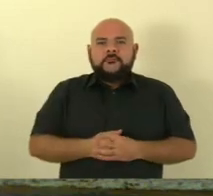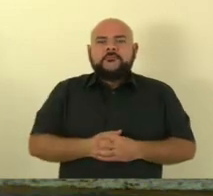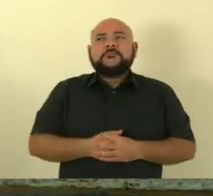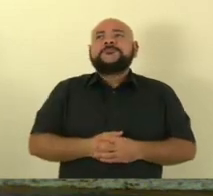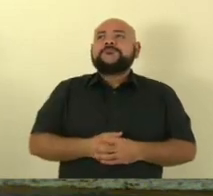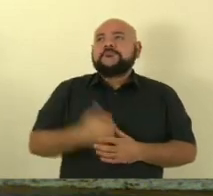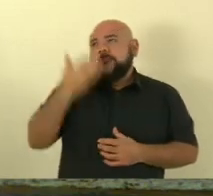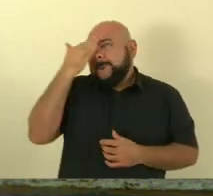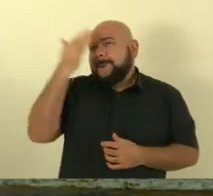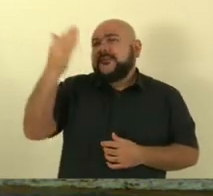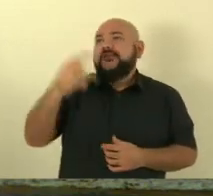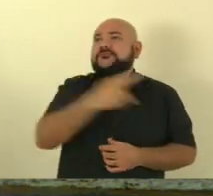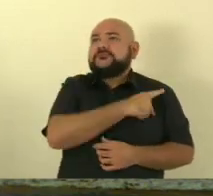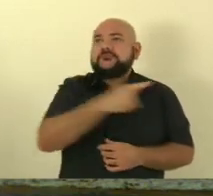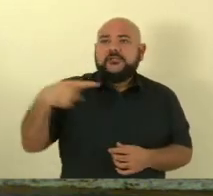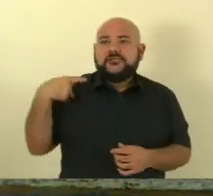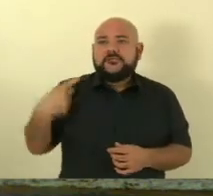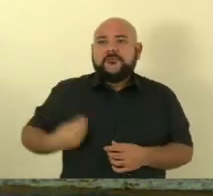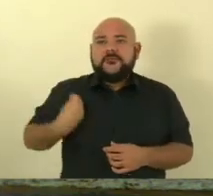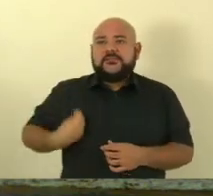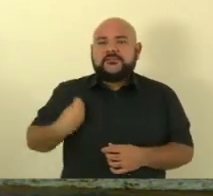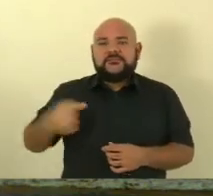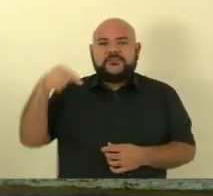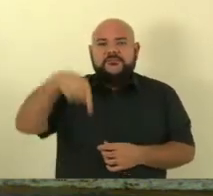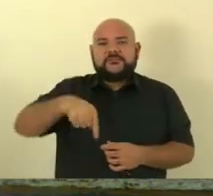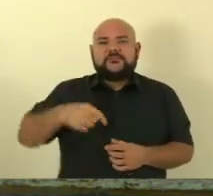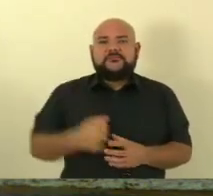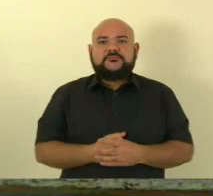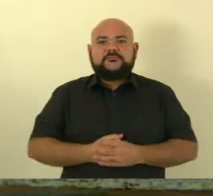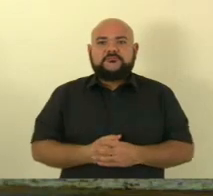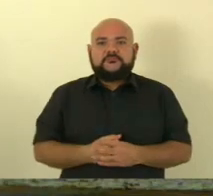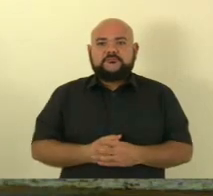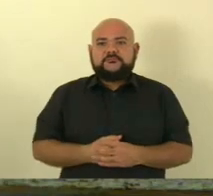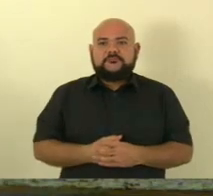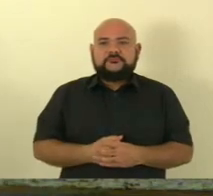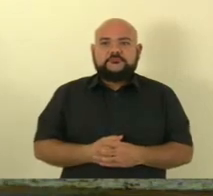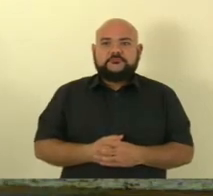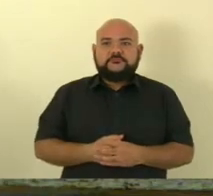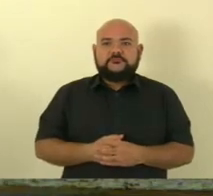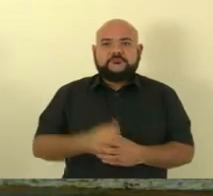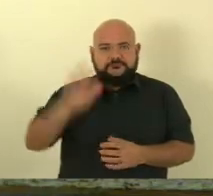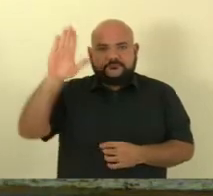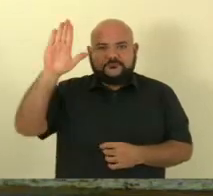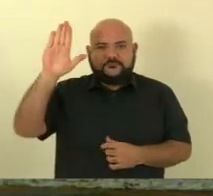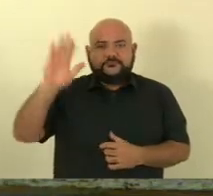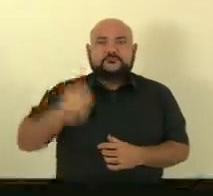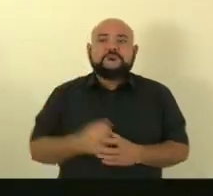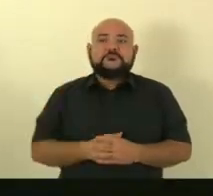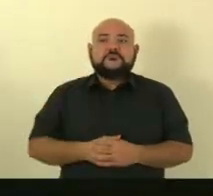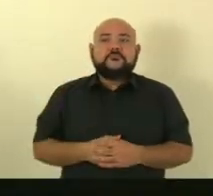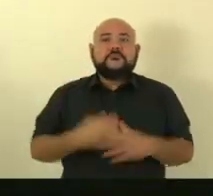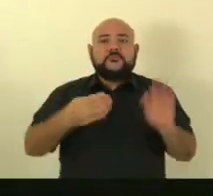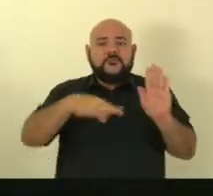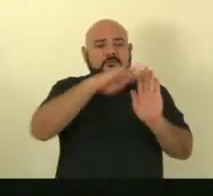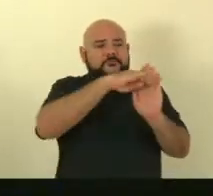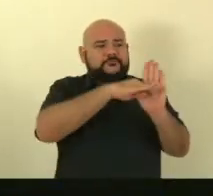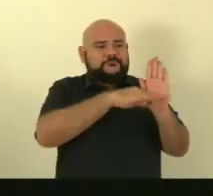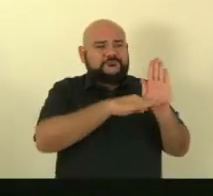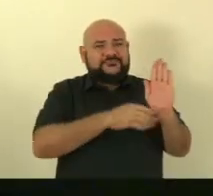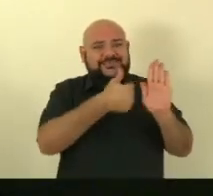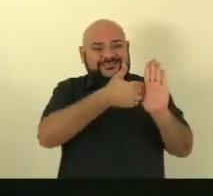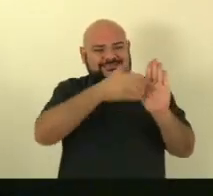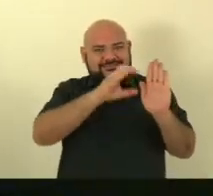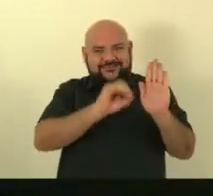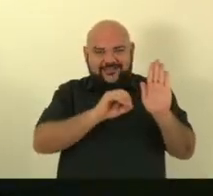sua presença. Seja bem-vindo a esta casa. Pois não, deputado Vandinho. Senhor presidente, o item 10,